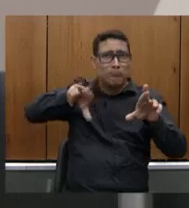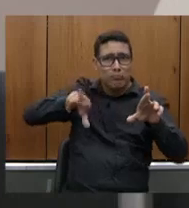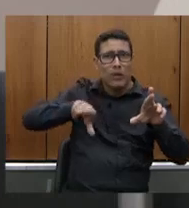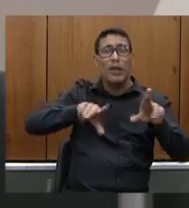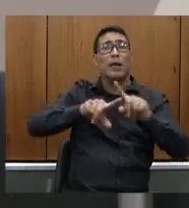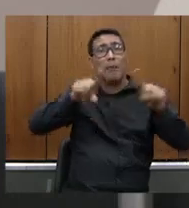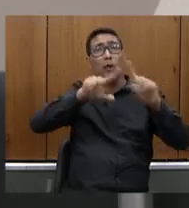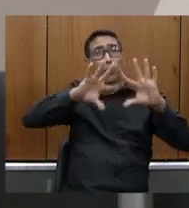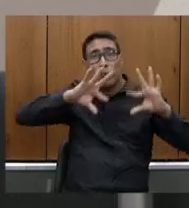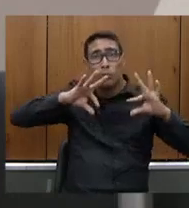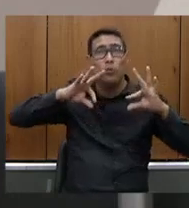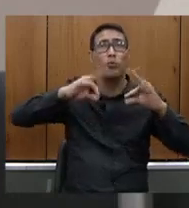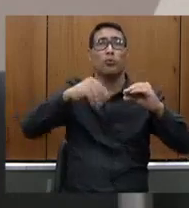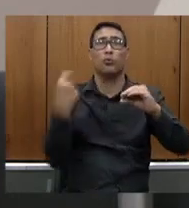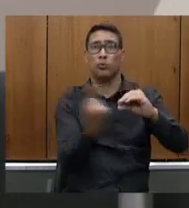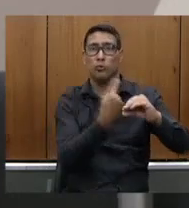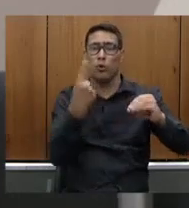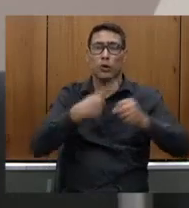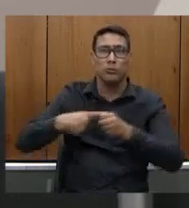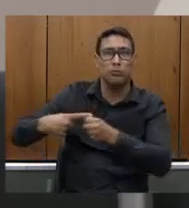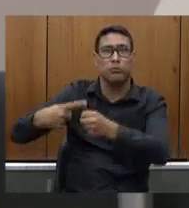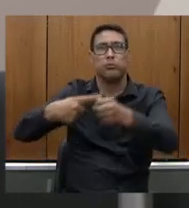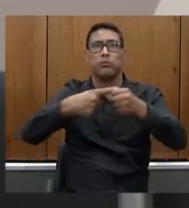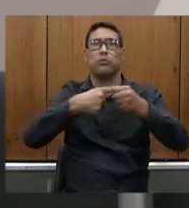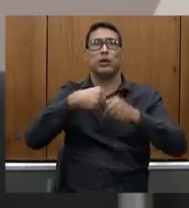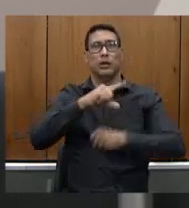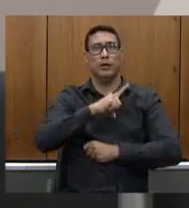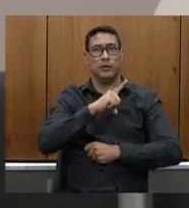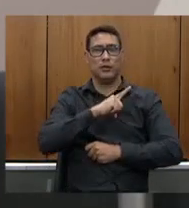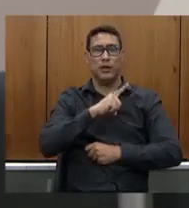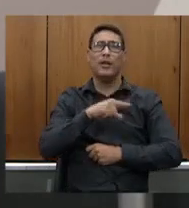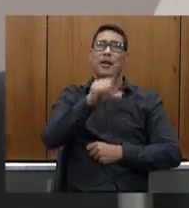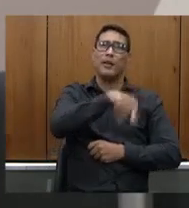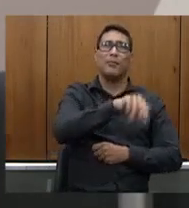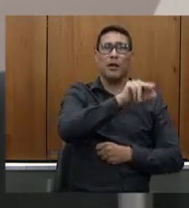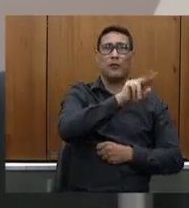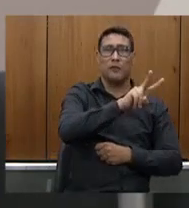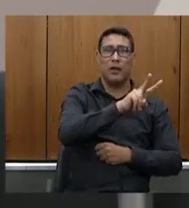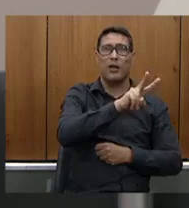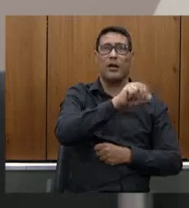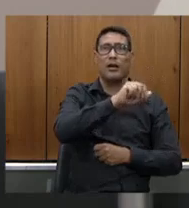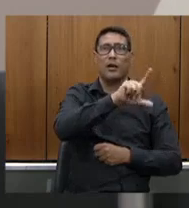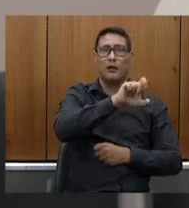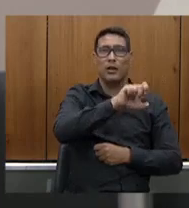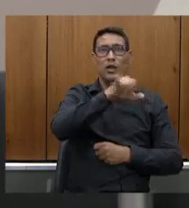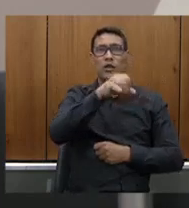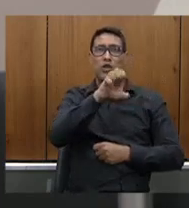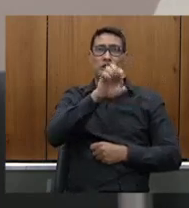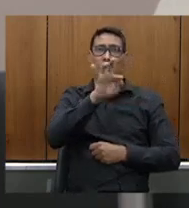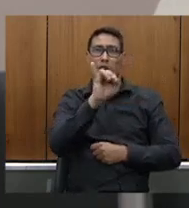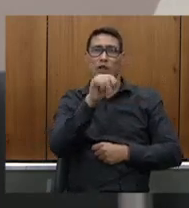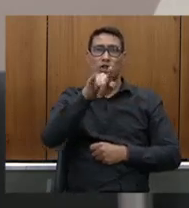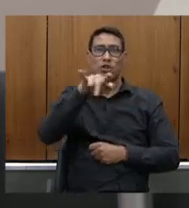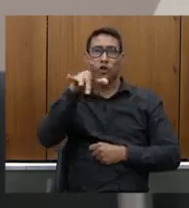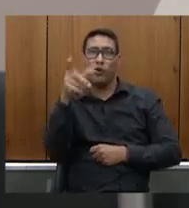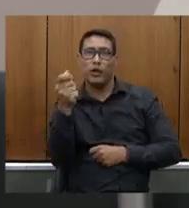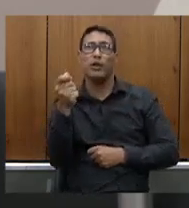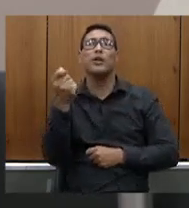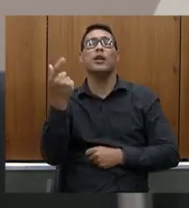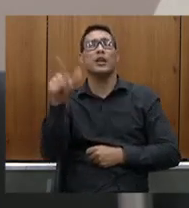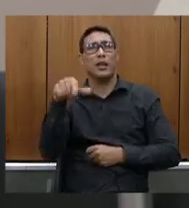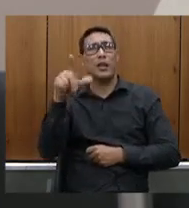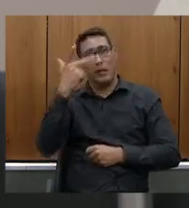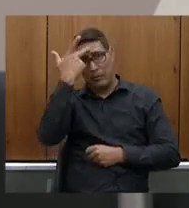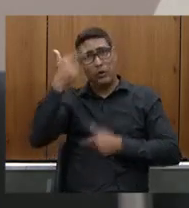eu tenho companheiros no Vado de Actinhonha e lá também moram pessoas que trabalham